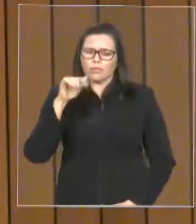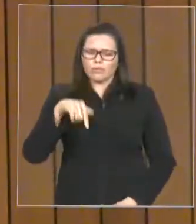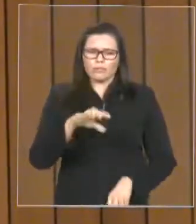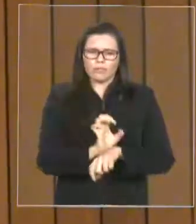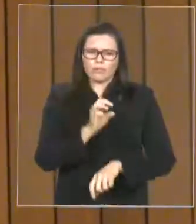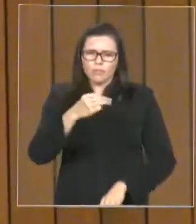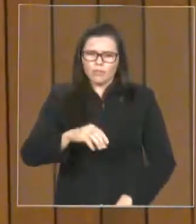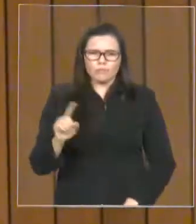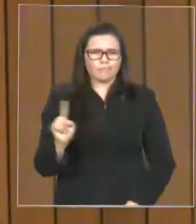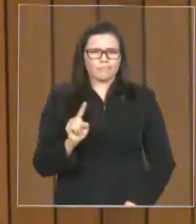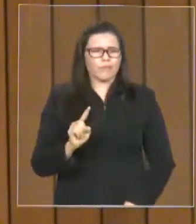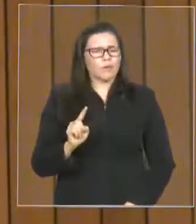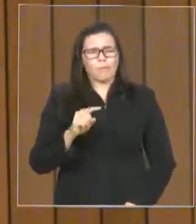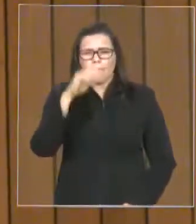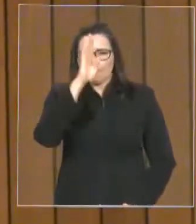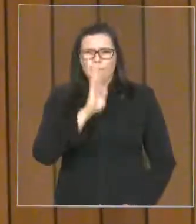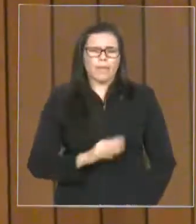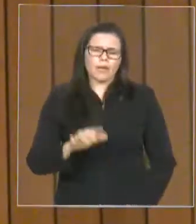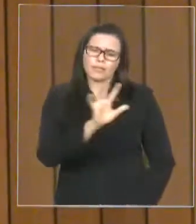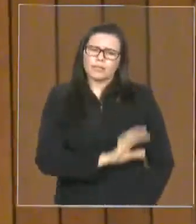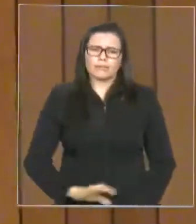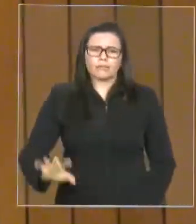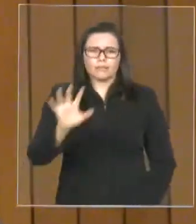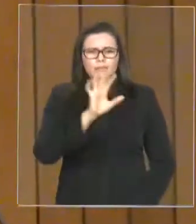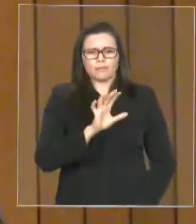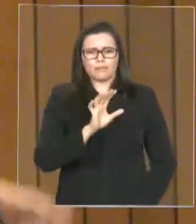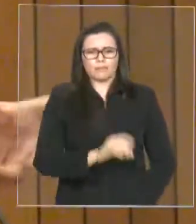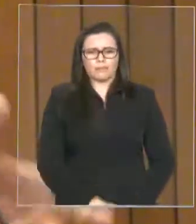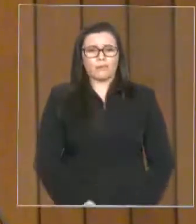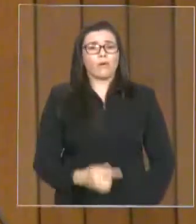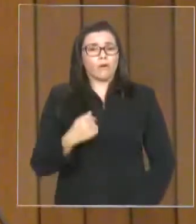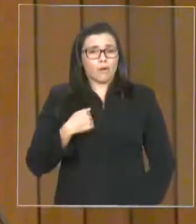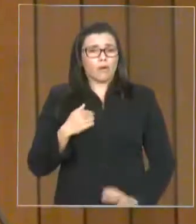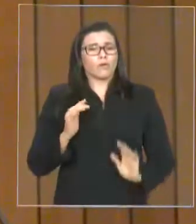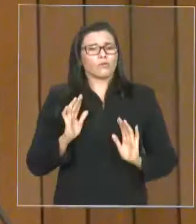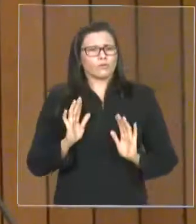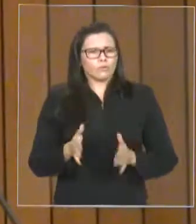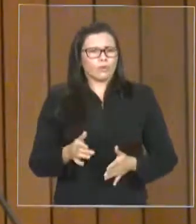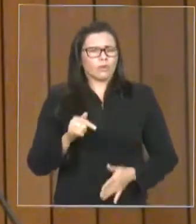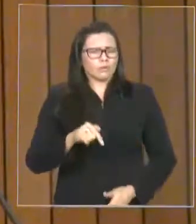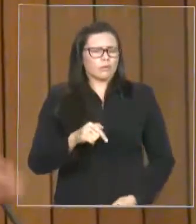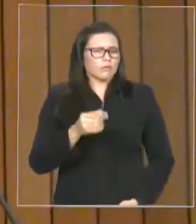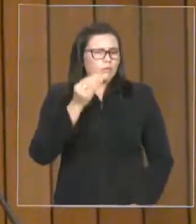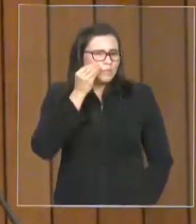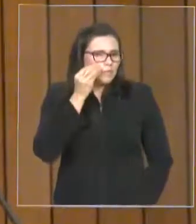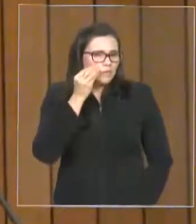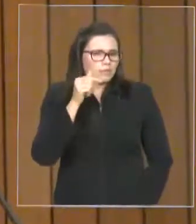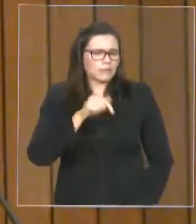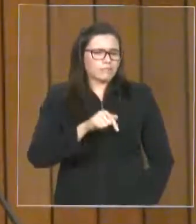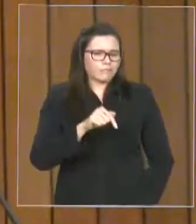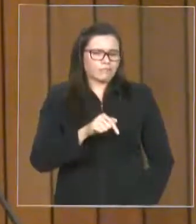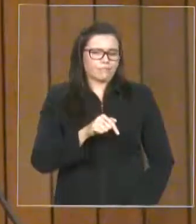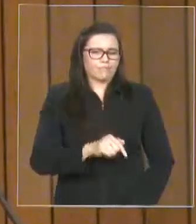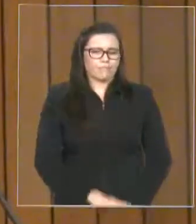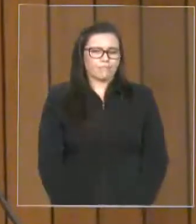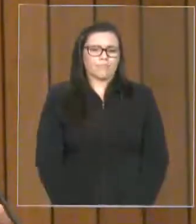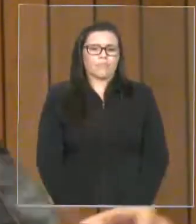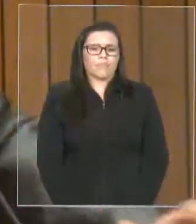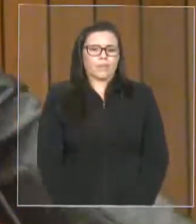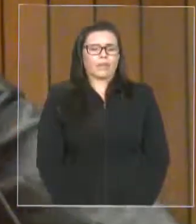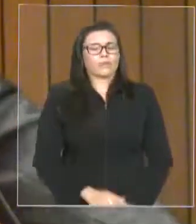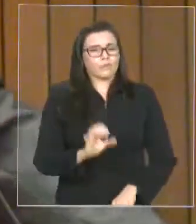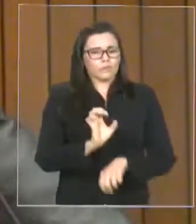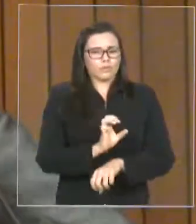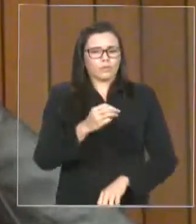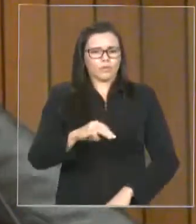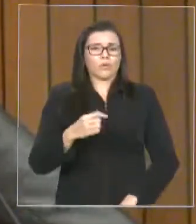participei de perto de todas as situações que ocorreram no Maranhão. Fiz parte de uma comissão, inclusive, representando o